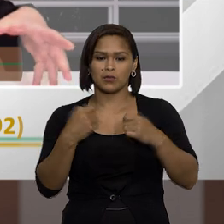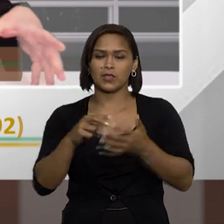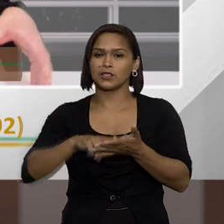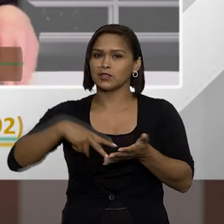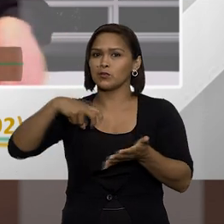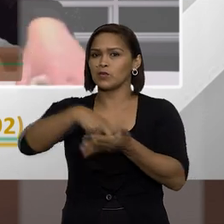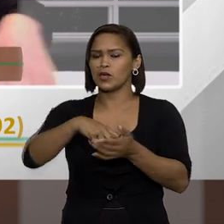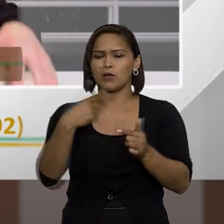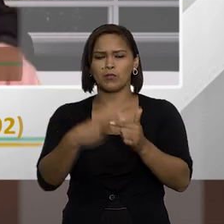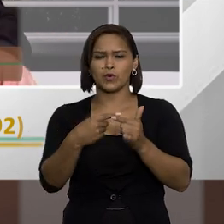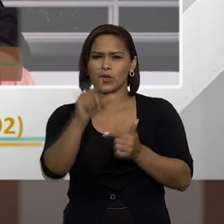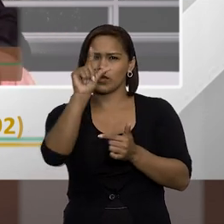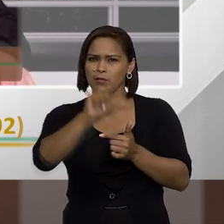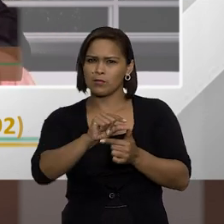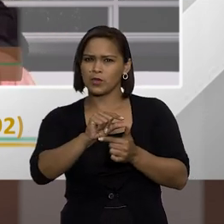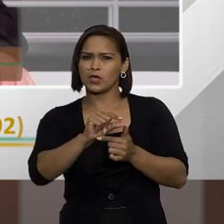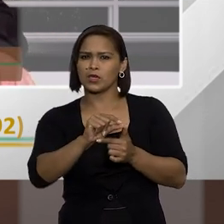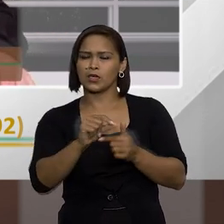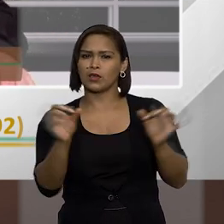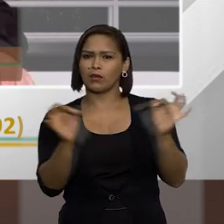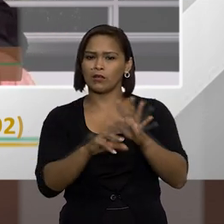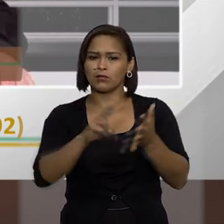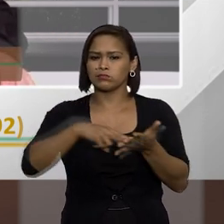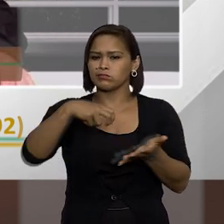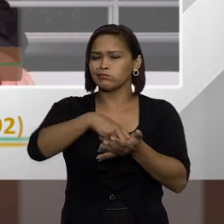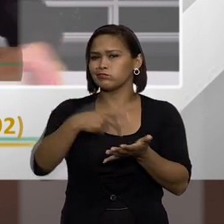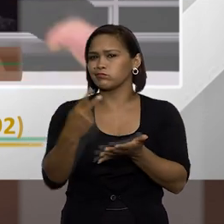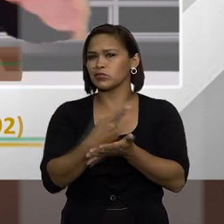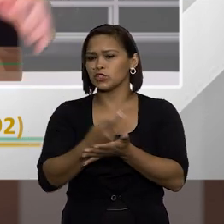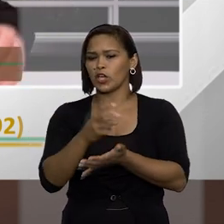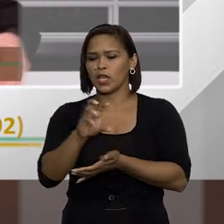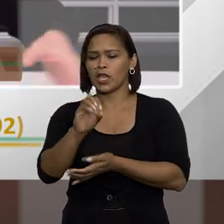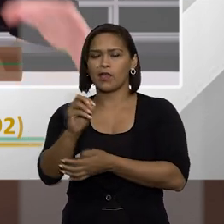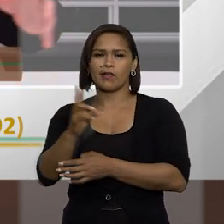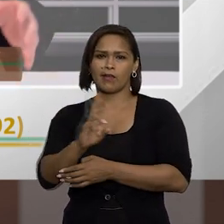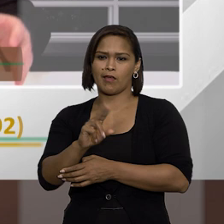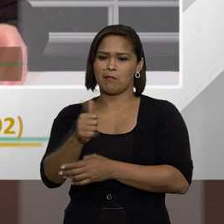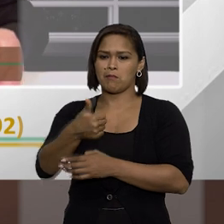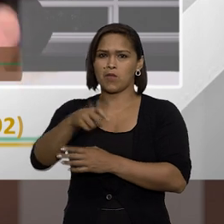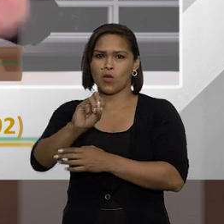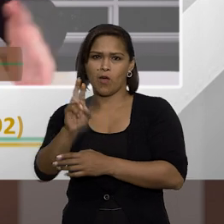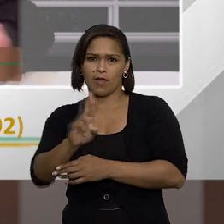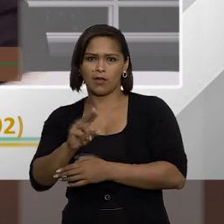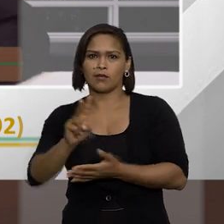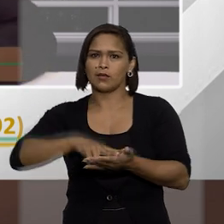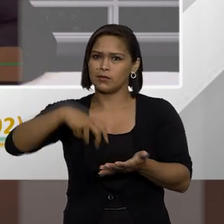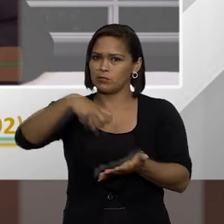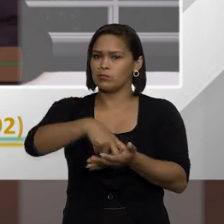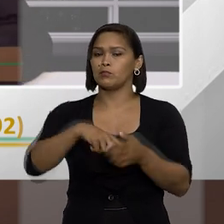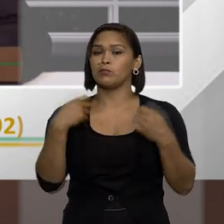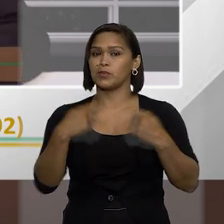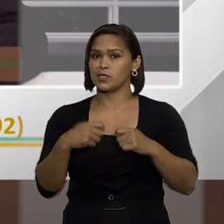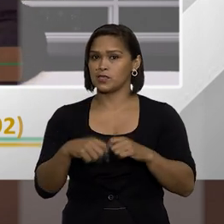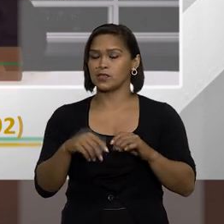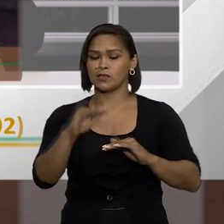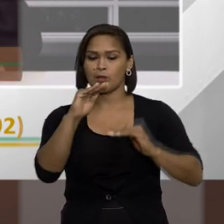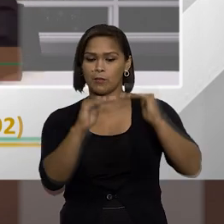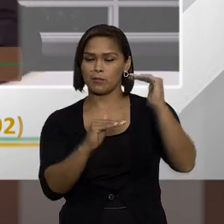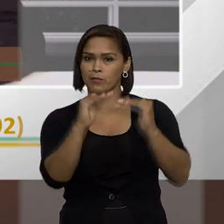devem ser punidos que não é porque é pequeno não é porque é uma infração de 500 reais de mil reais que não deve ser punido então